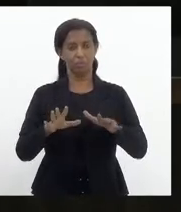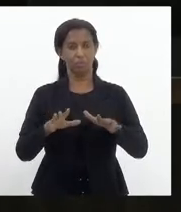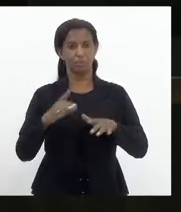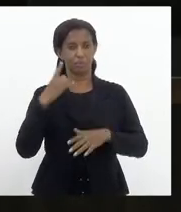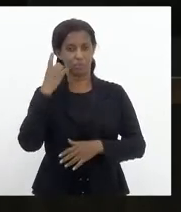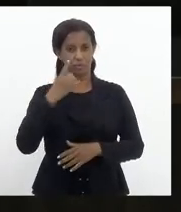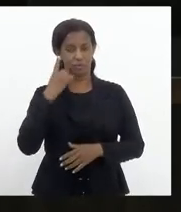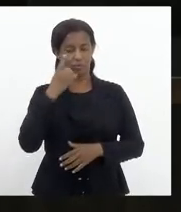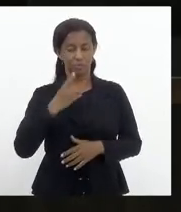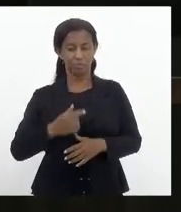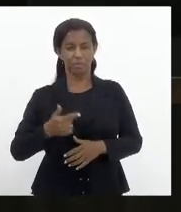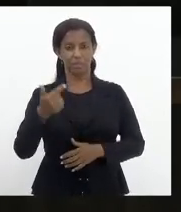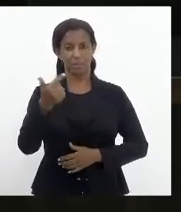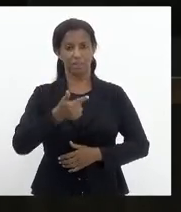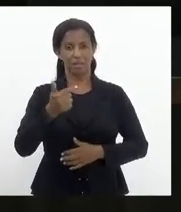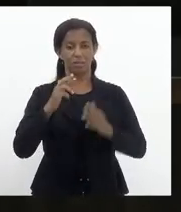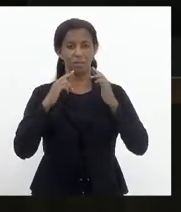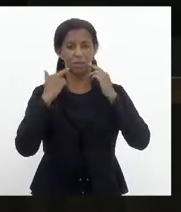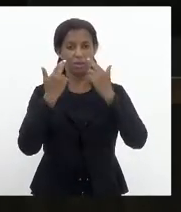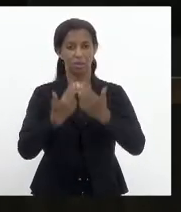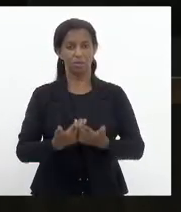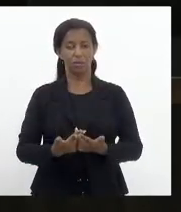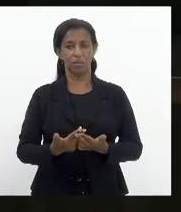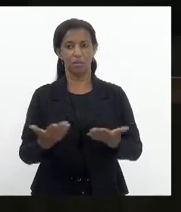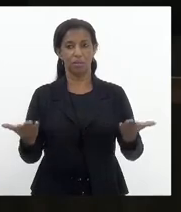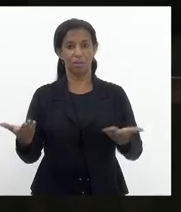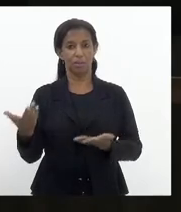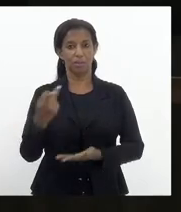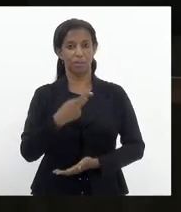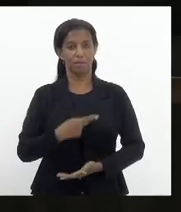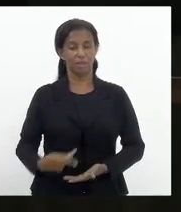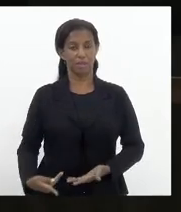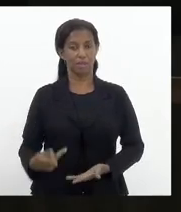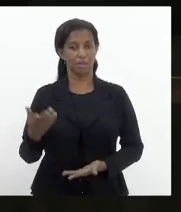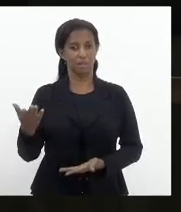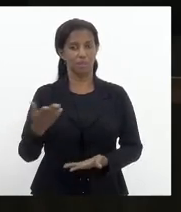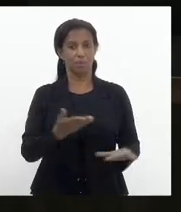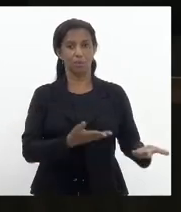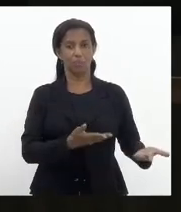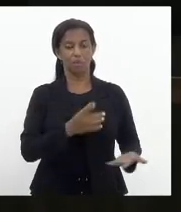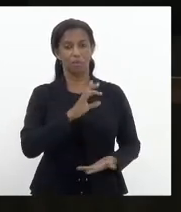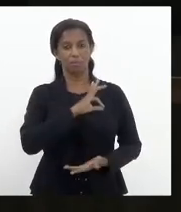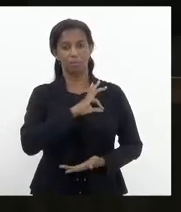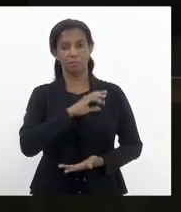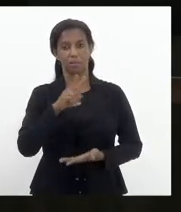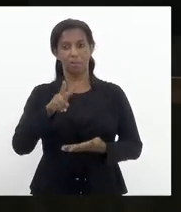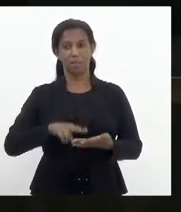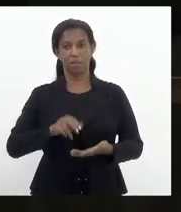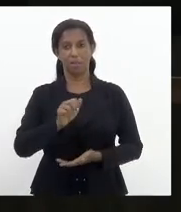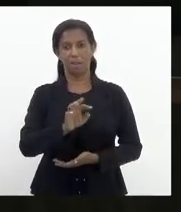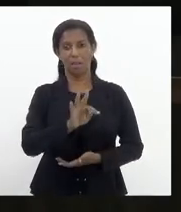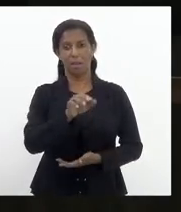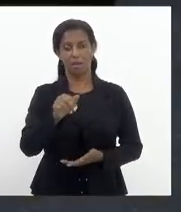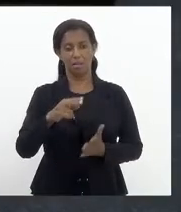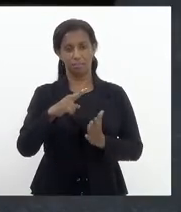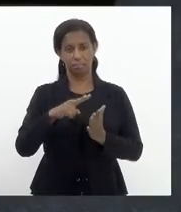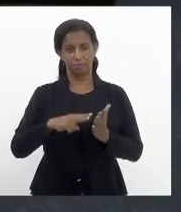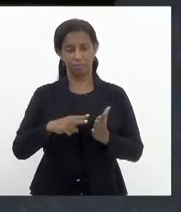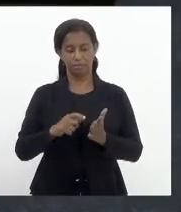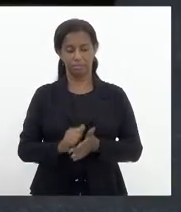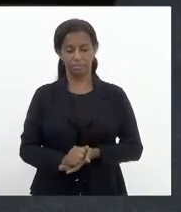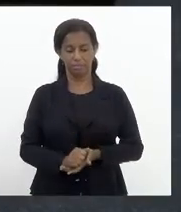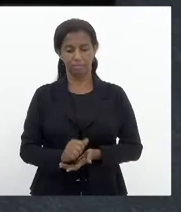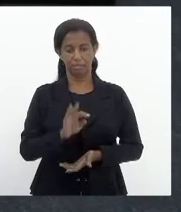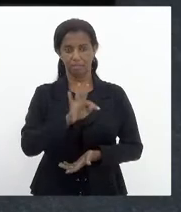sessão extraordinária do dia 26 de agosto de 2021 e a presidência convida a deputada Marta Rocha a fazer a leitura da ata da sessão anterior. A